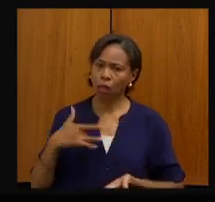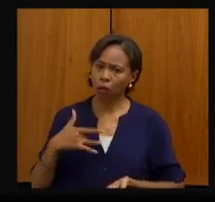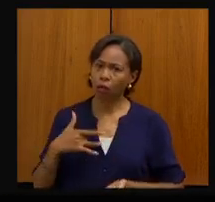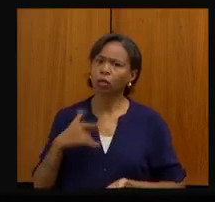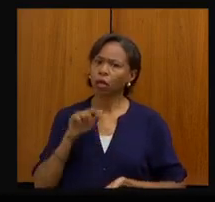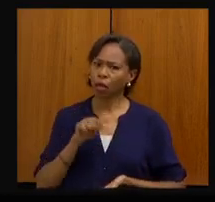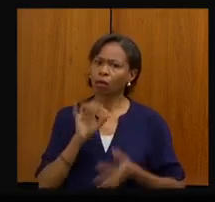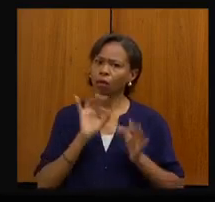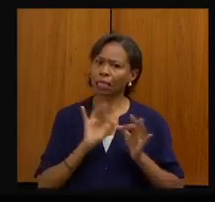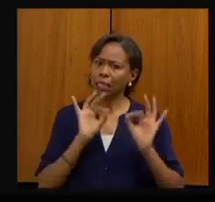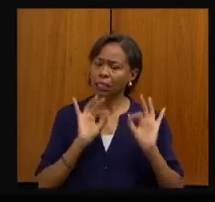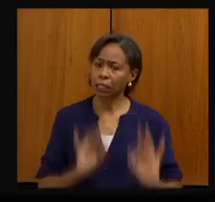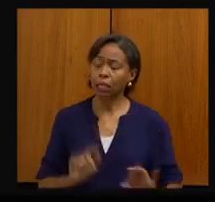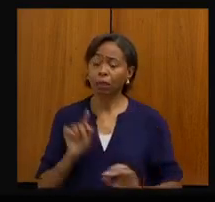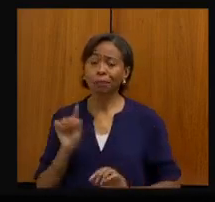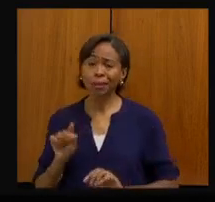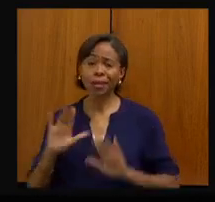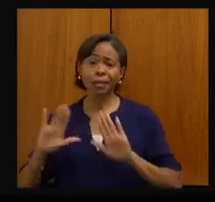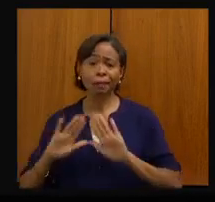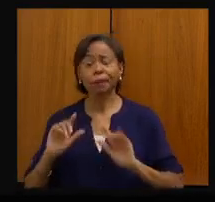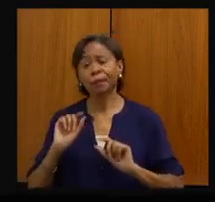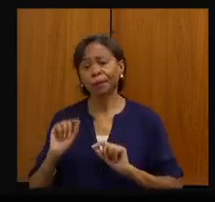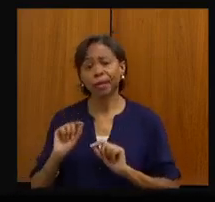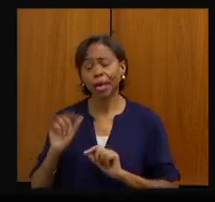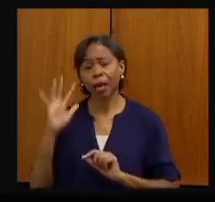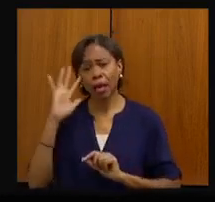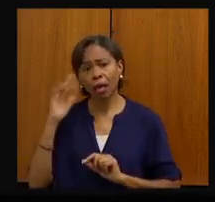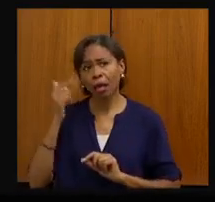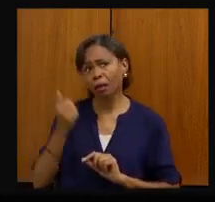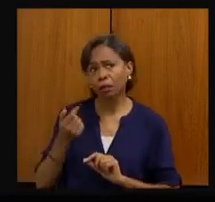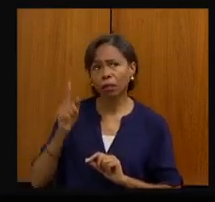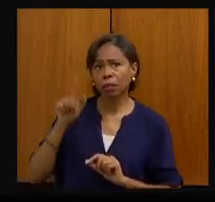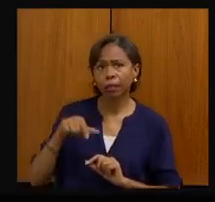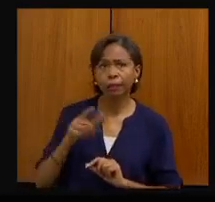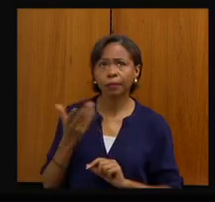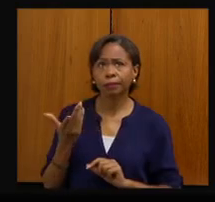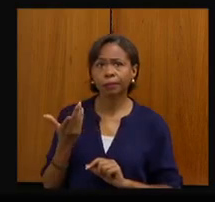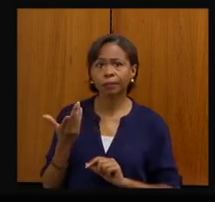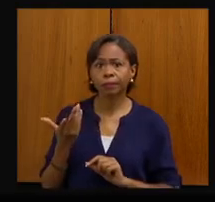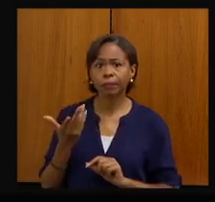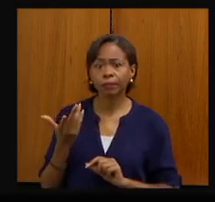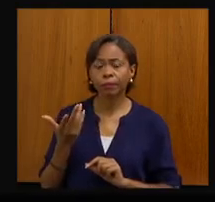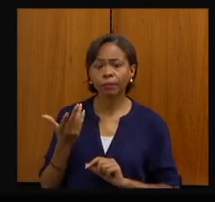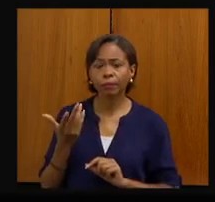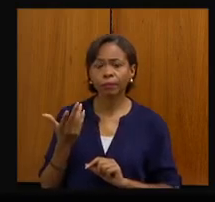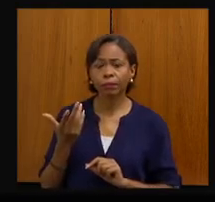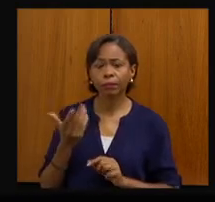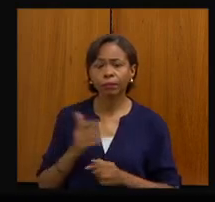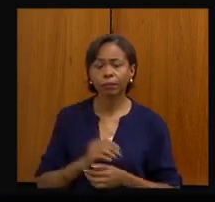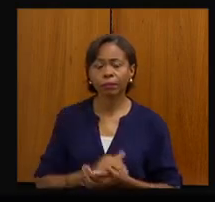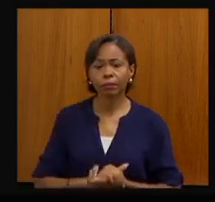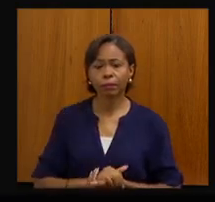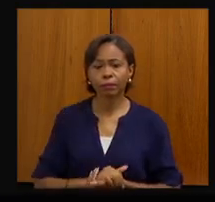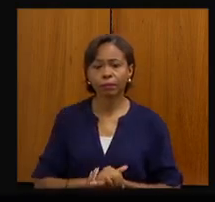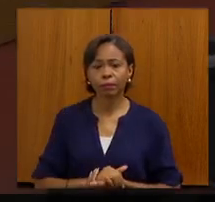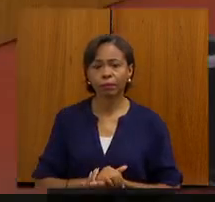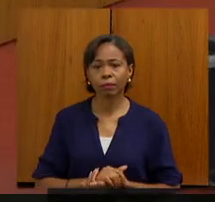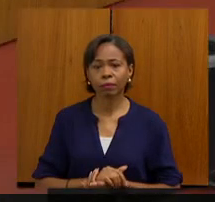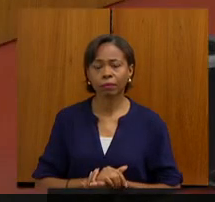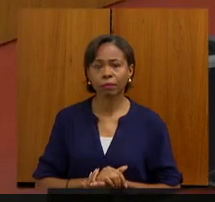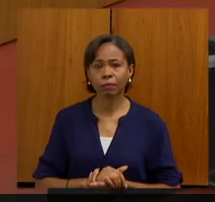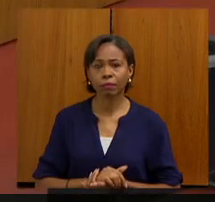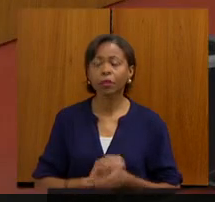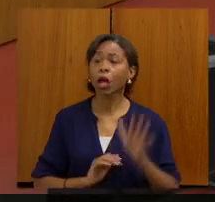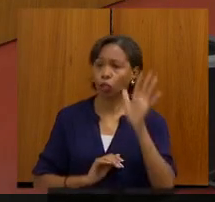estão partindo do princípio de que... Alô? Estamos te ouvindo.